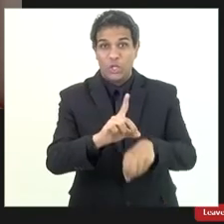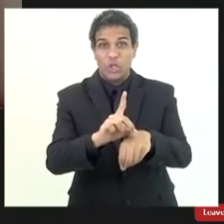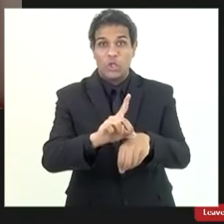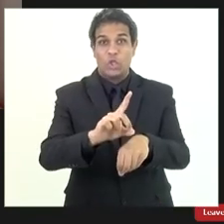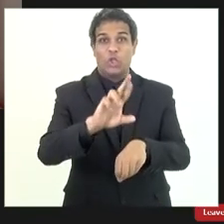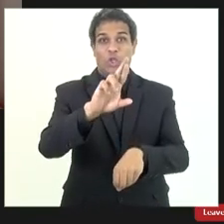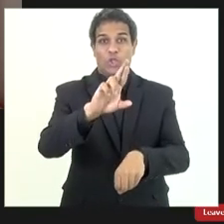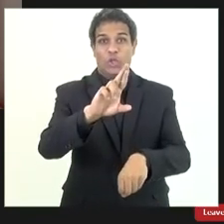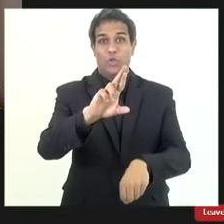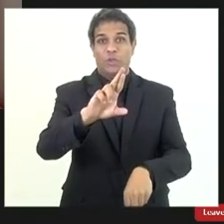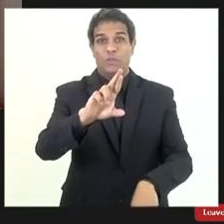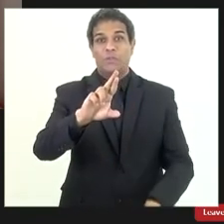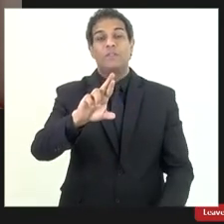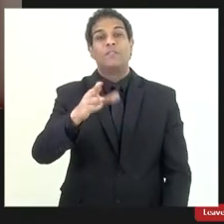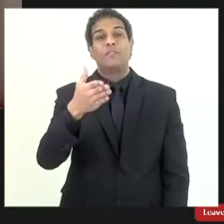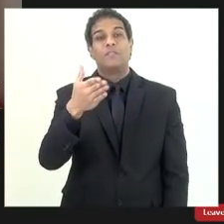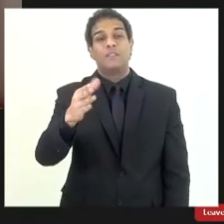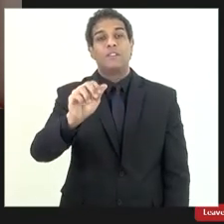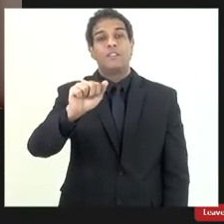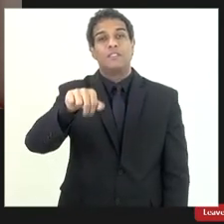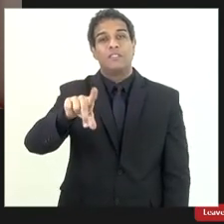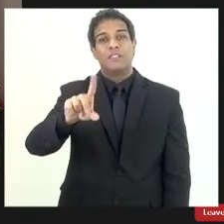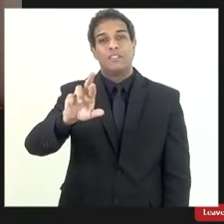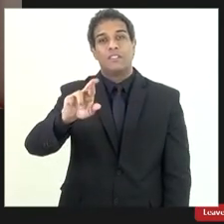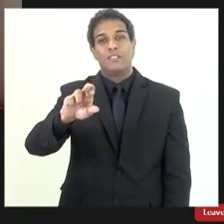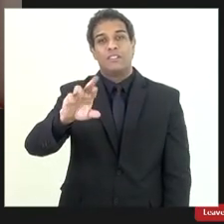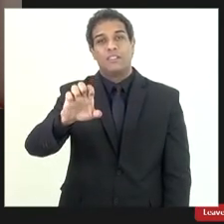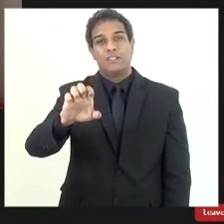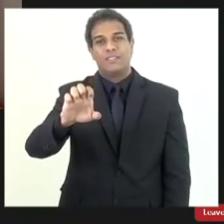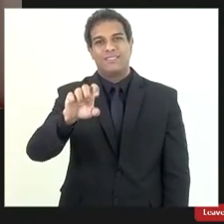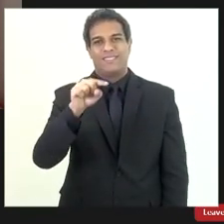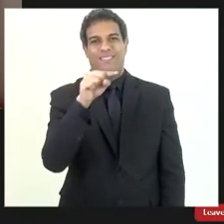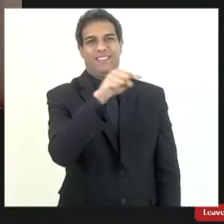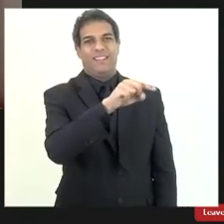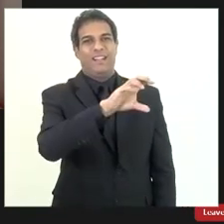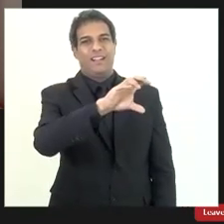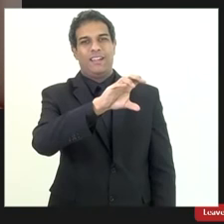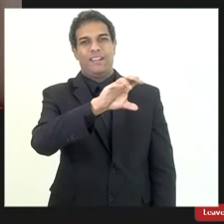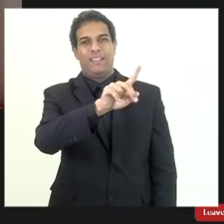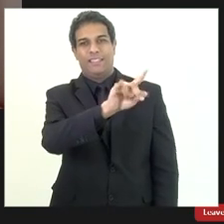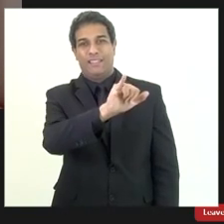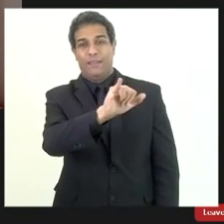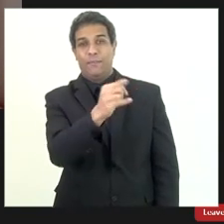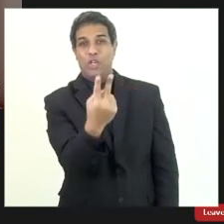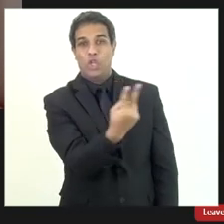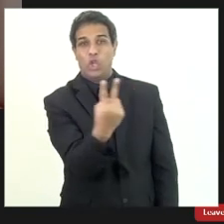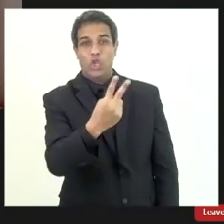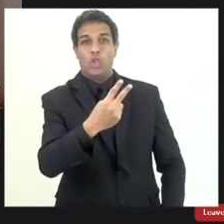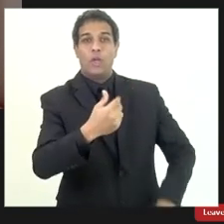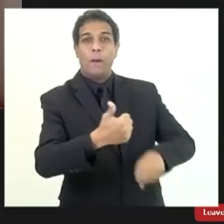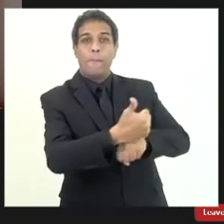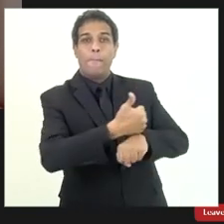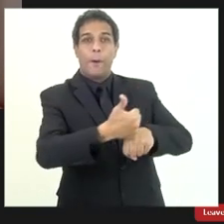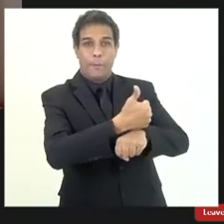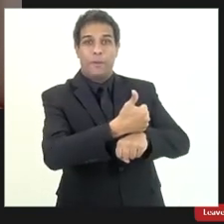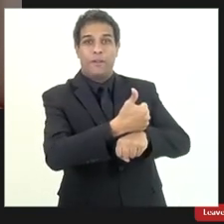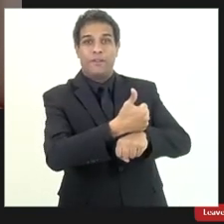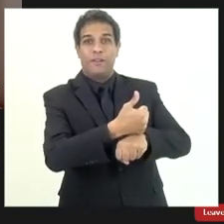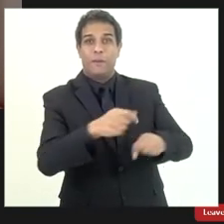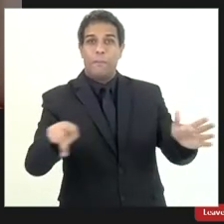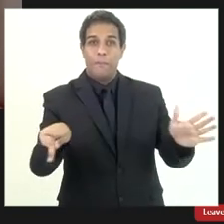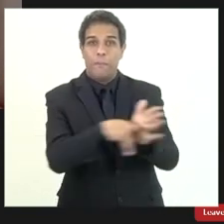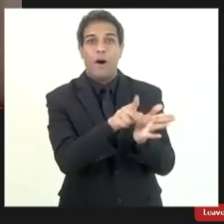e dizer o doutor André que lá na CPI tem dois profissionais do tribunal de contas